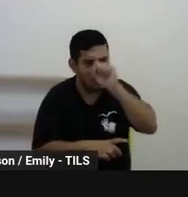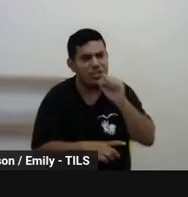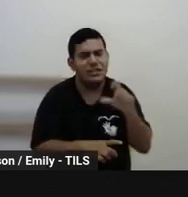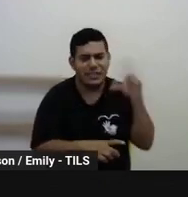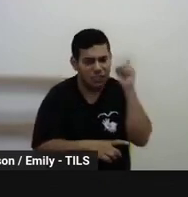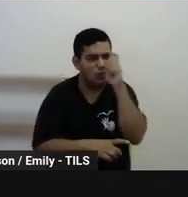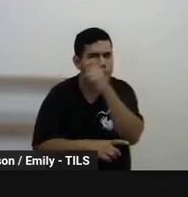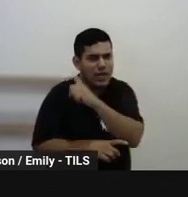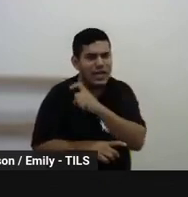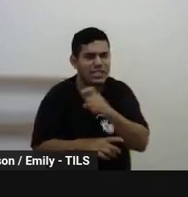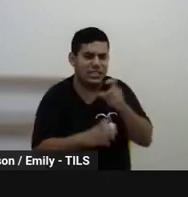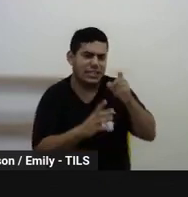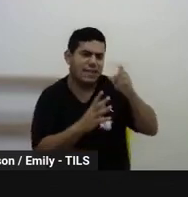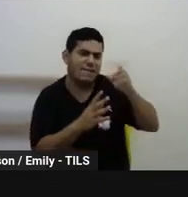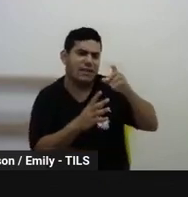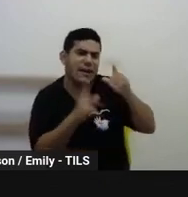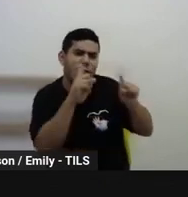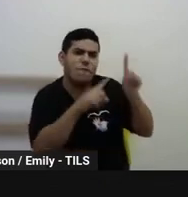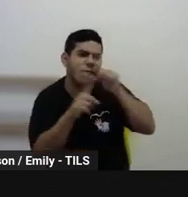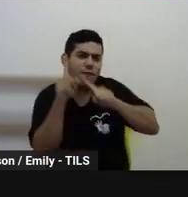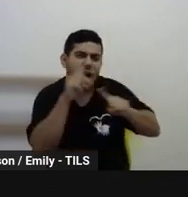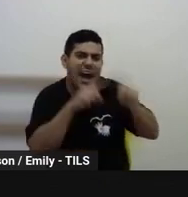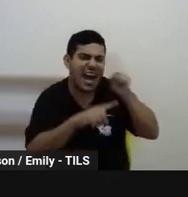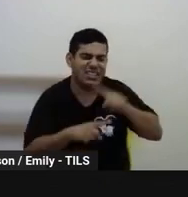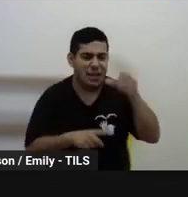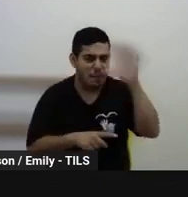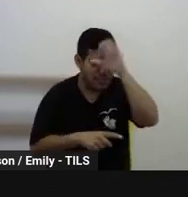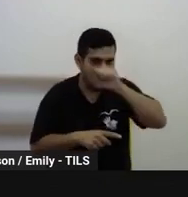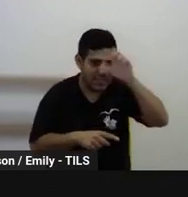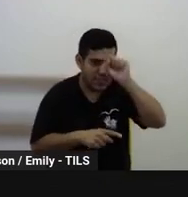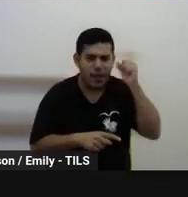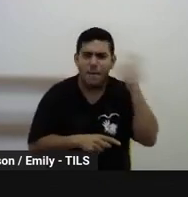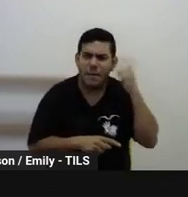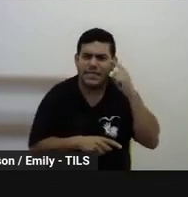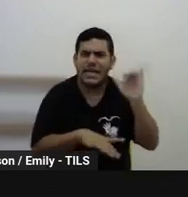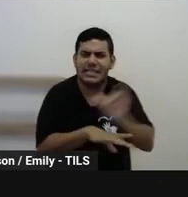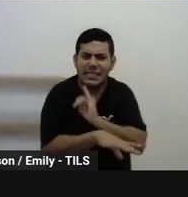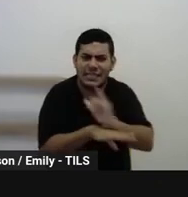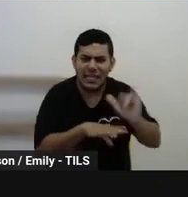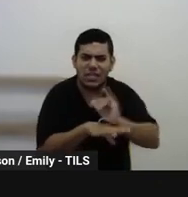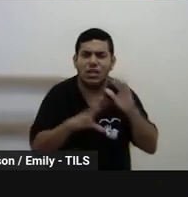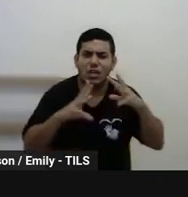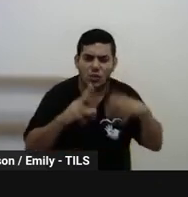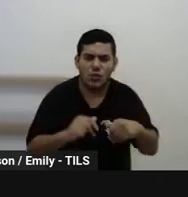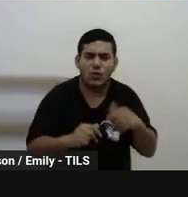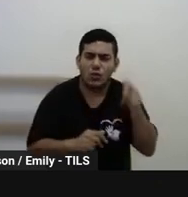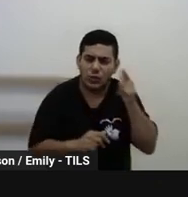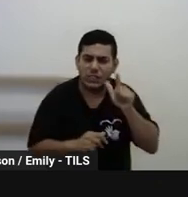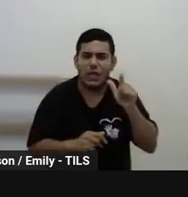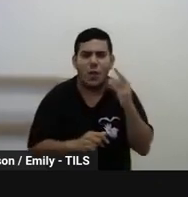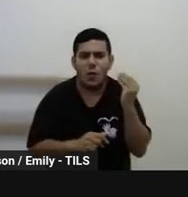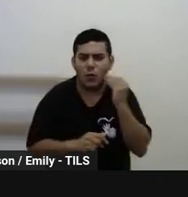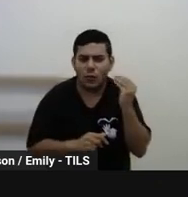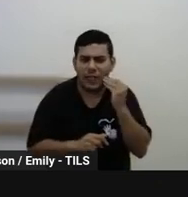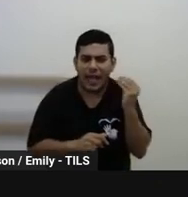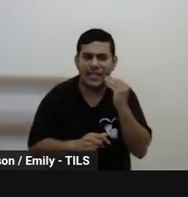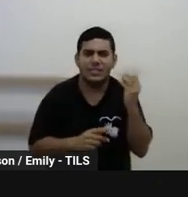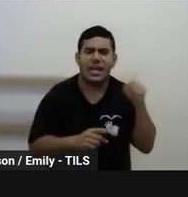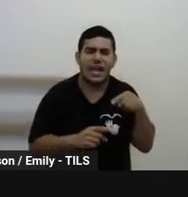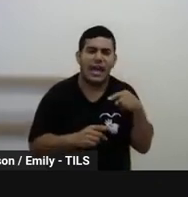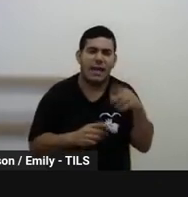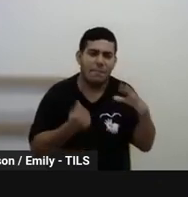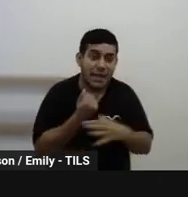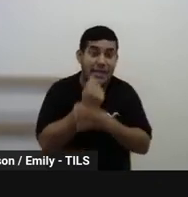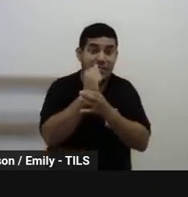com algumas lacunas de aprendizagens, então, é uma forma de pensar em estratégias para que todos tenham a oportunidade de estar alcançando e garantindo